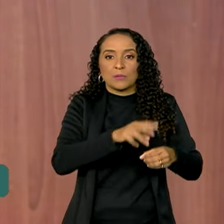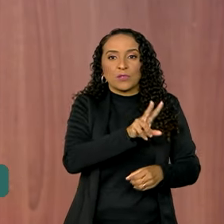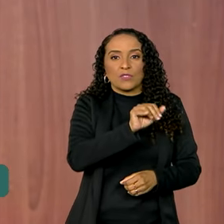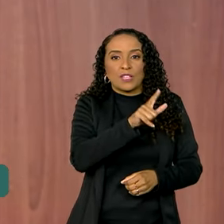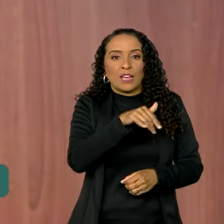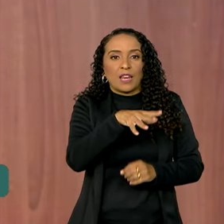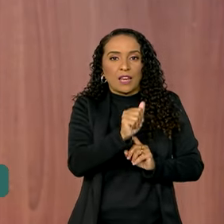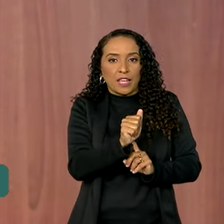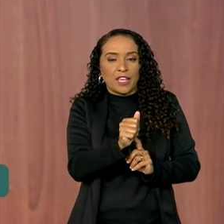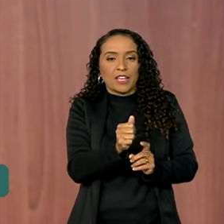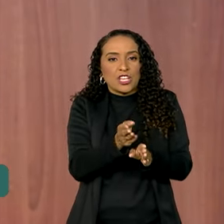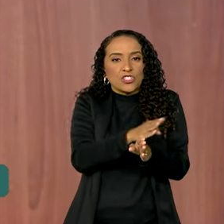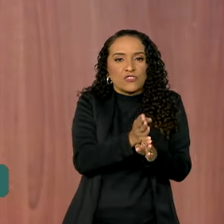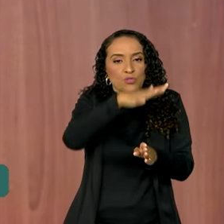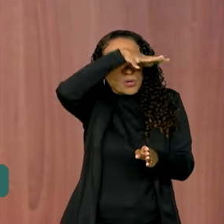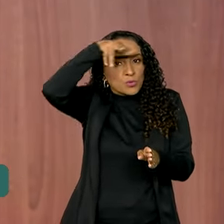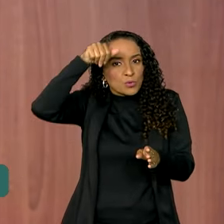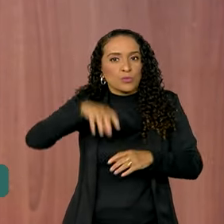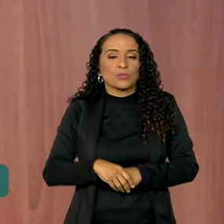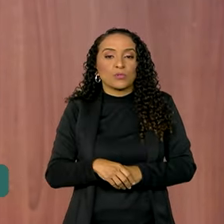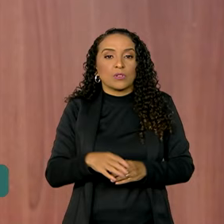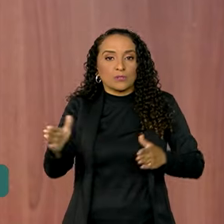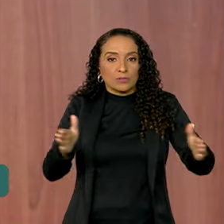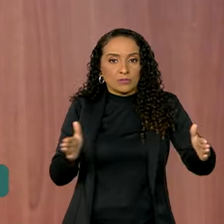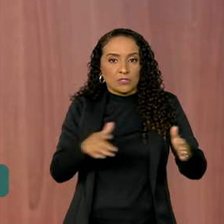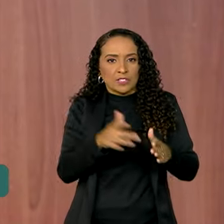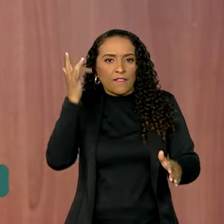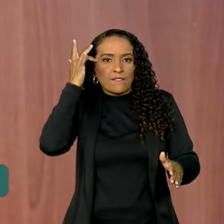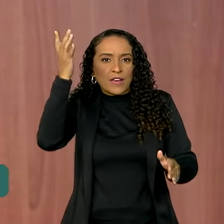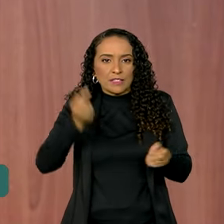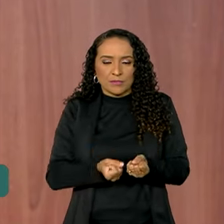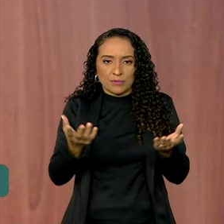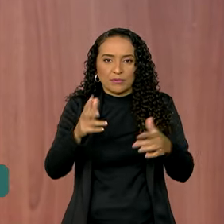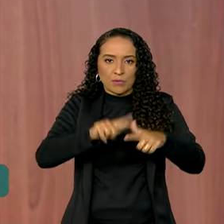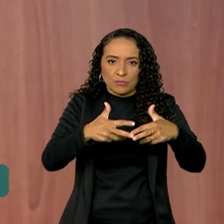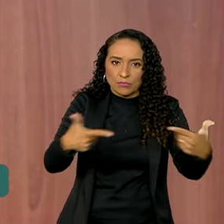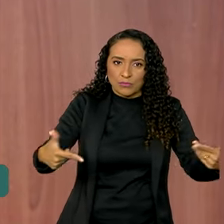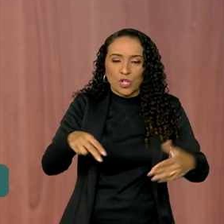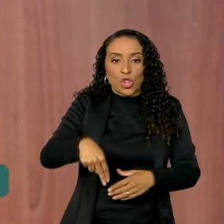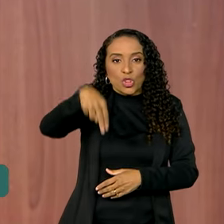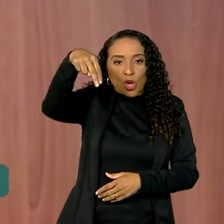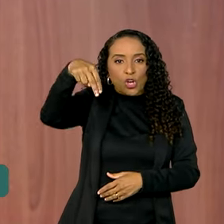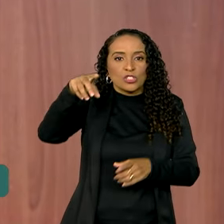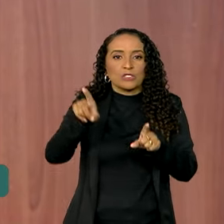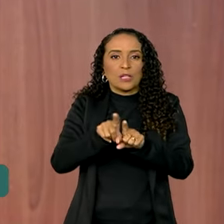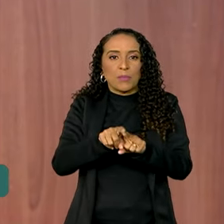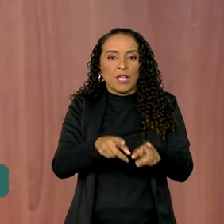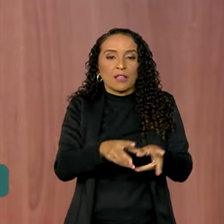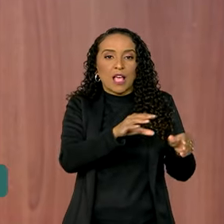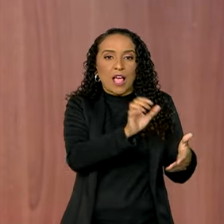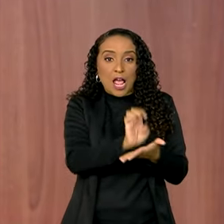que fica ali na divisa com Mato Grosso. O trecho vai facilitar a distribuição de produtos no norte do país e a